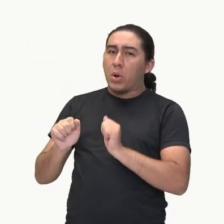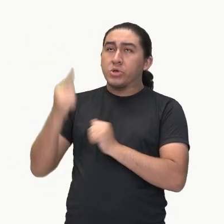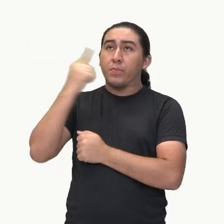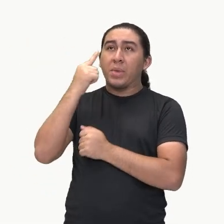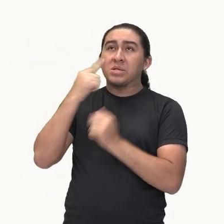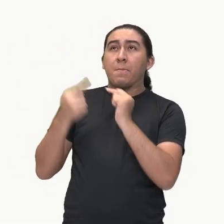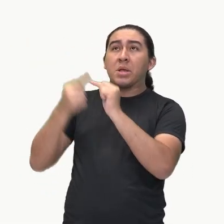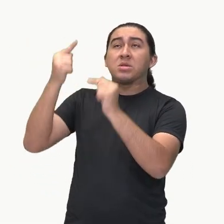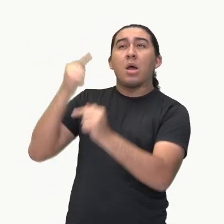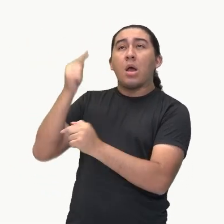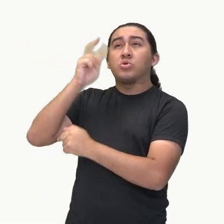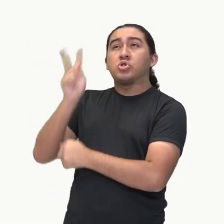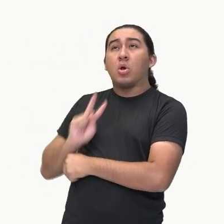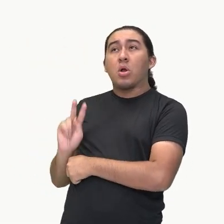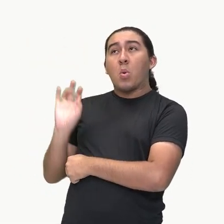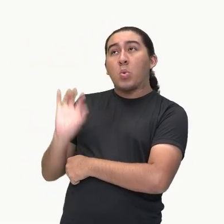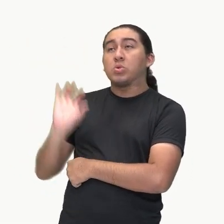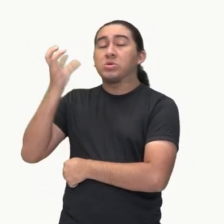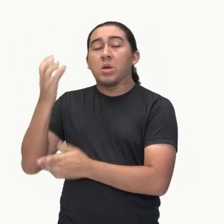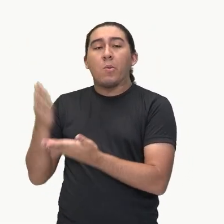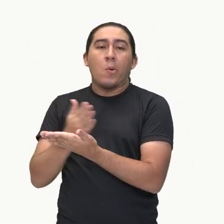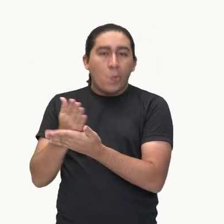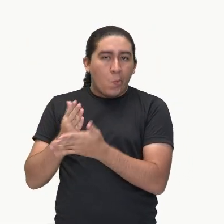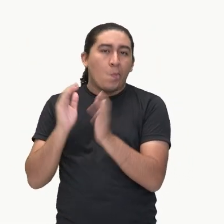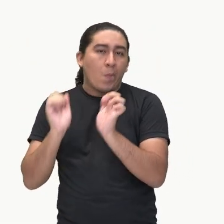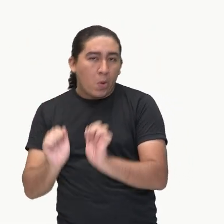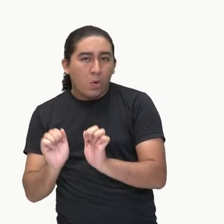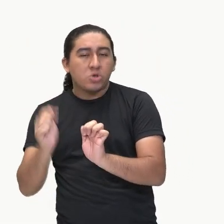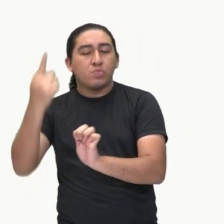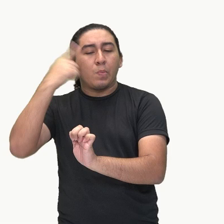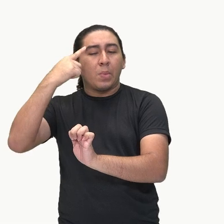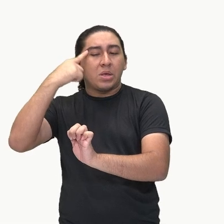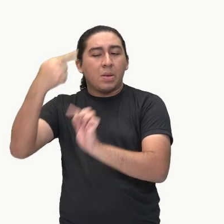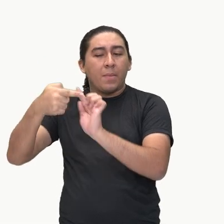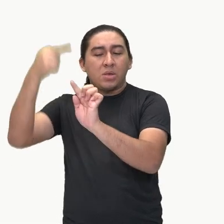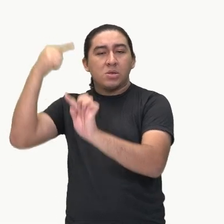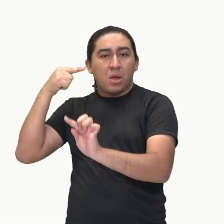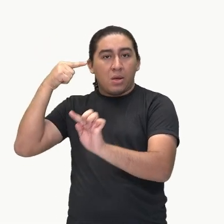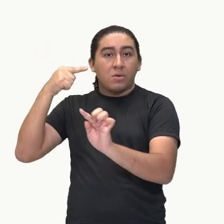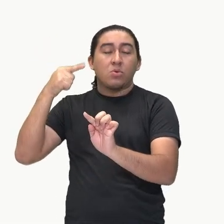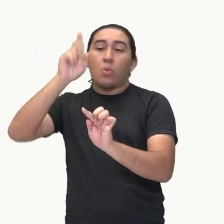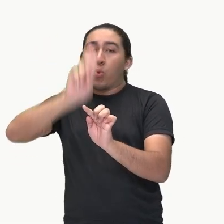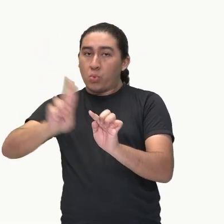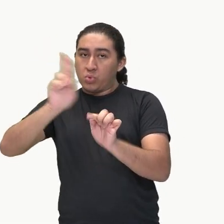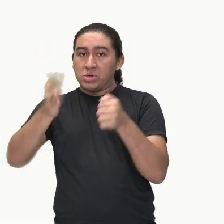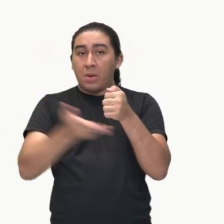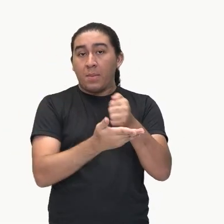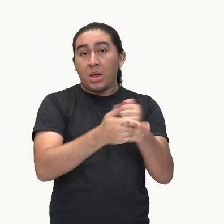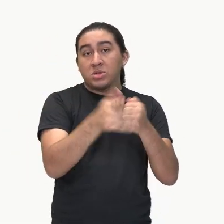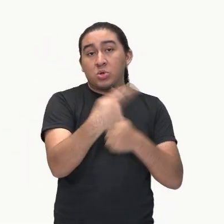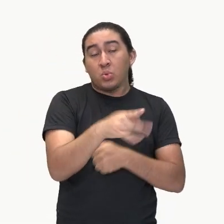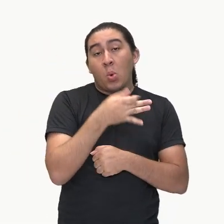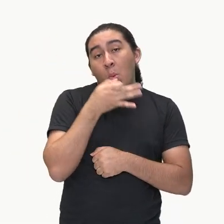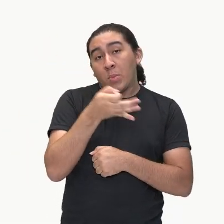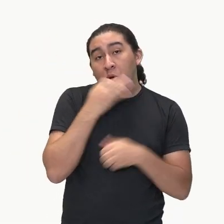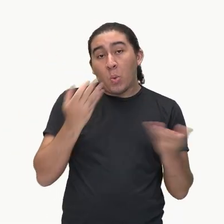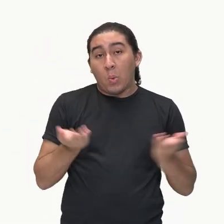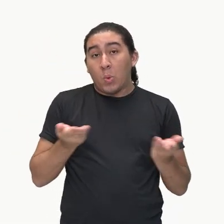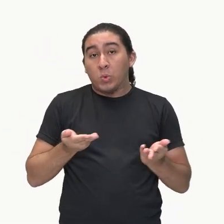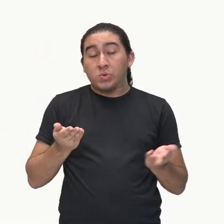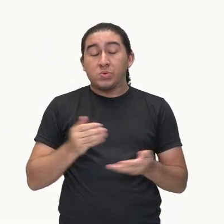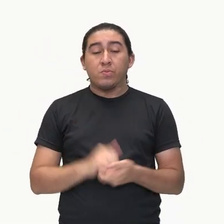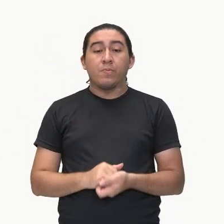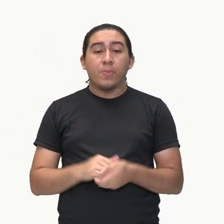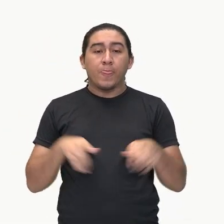a algum acontecimento histórico, algo do passado que ajude a fundamentar o seu ponto de vista. E também,